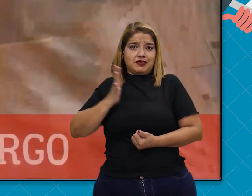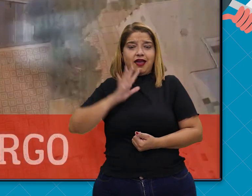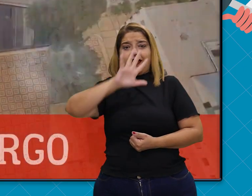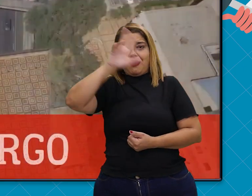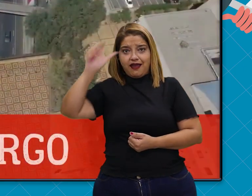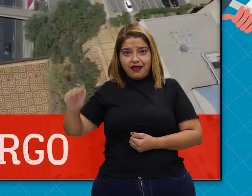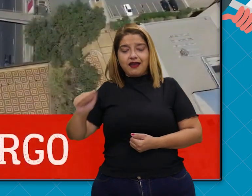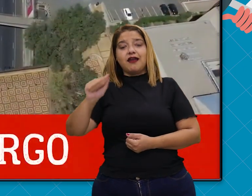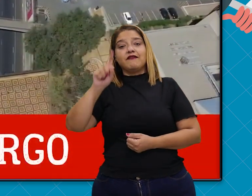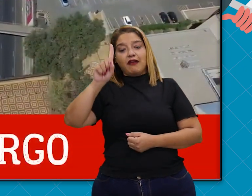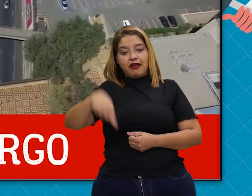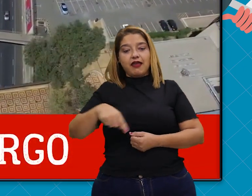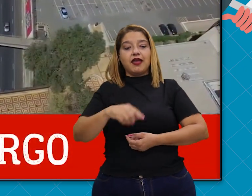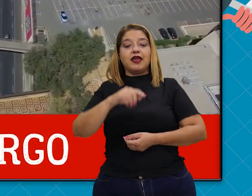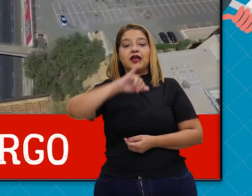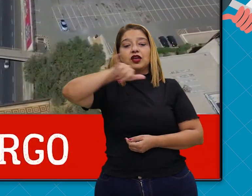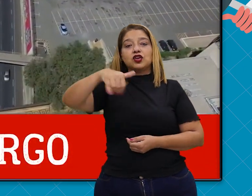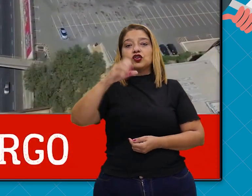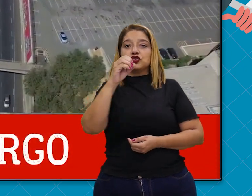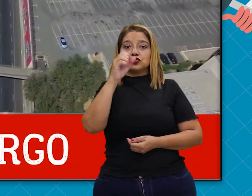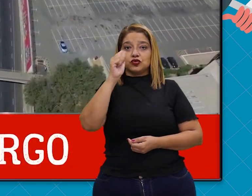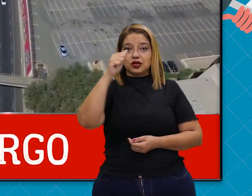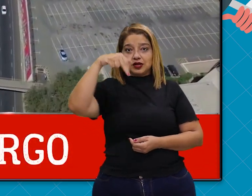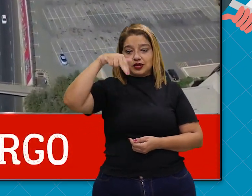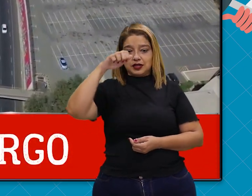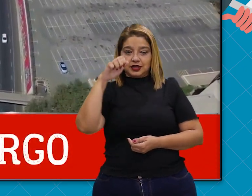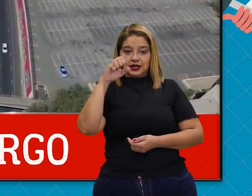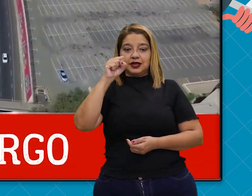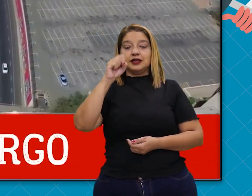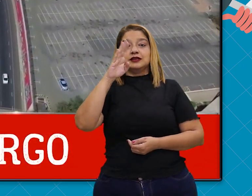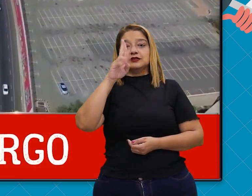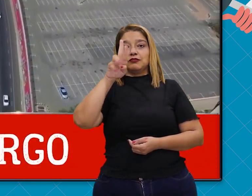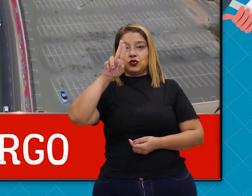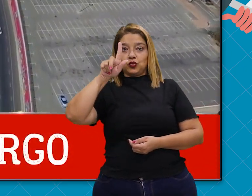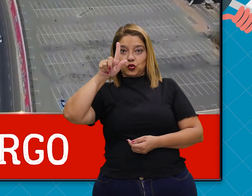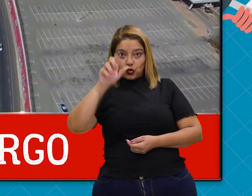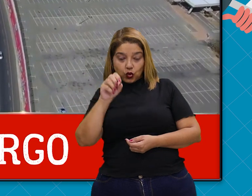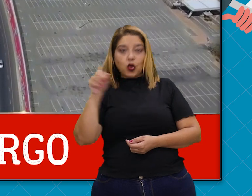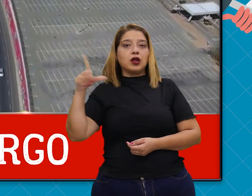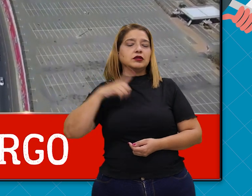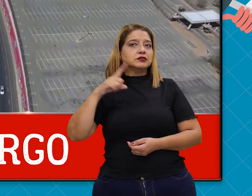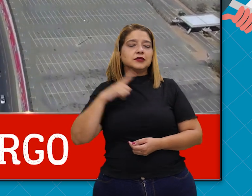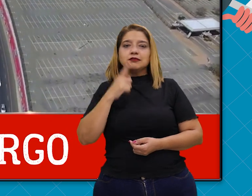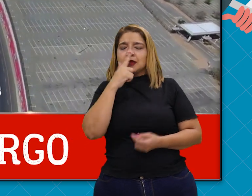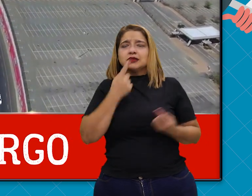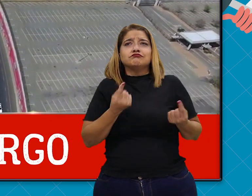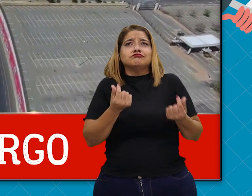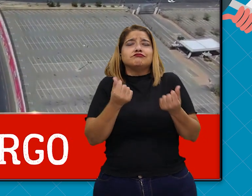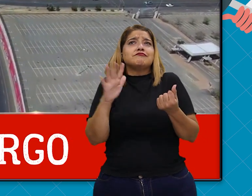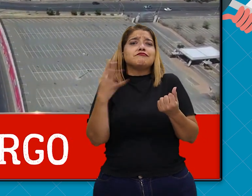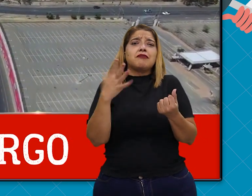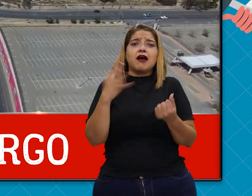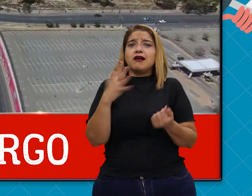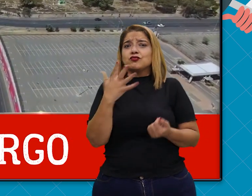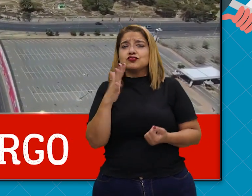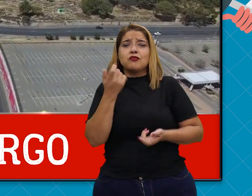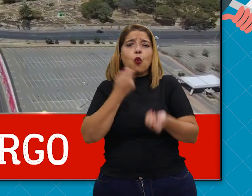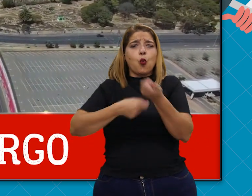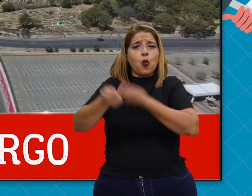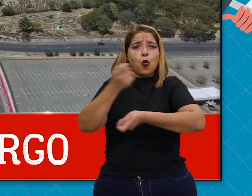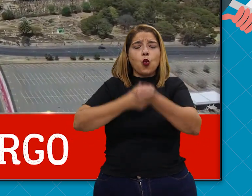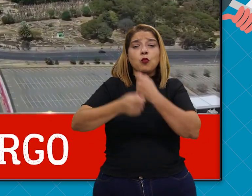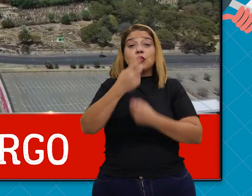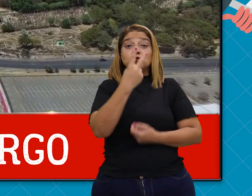cidade mais rica da África é Joanesburgo. Joanesburgo tem uma riqueza estimada em mais de